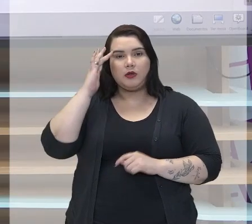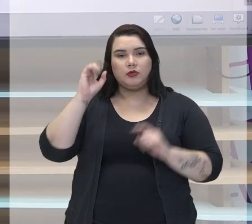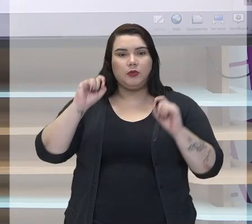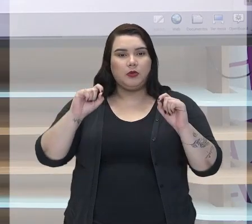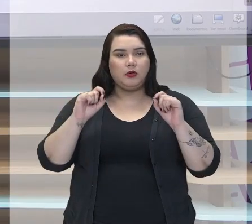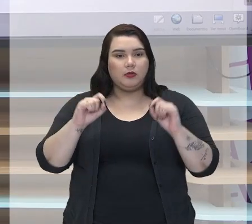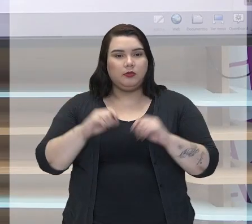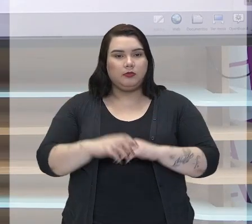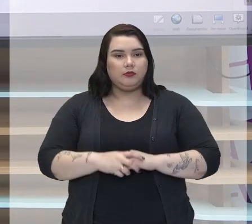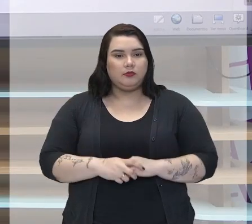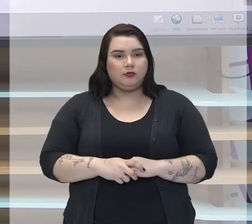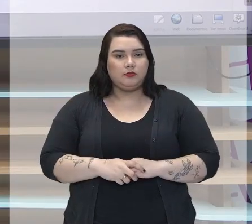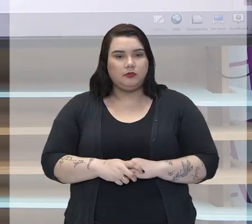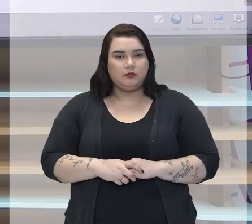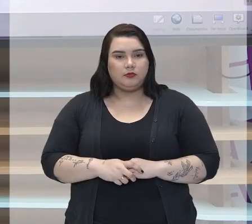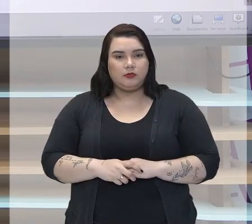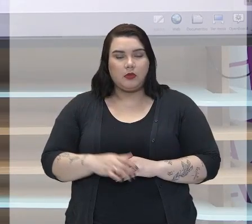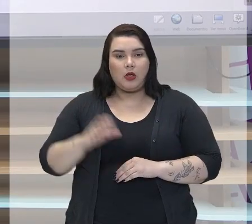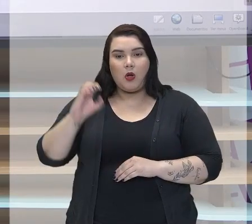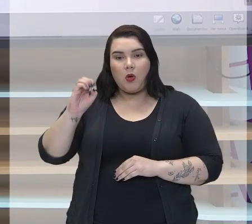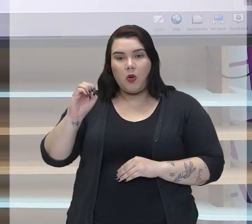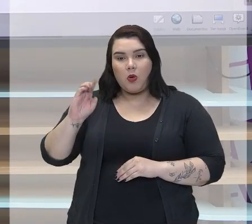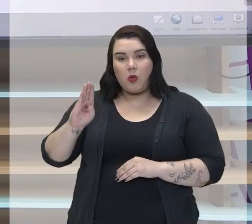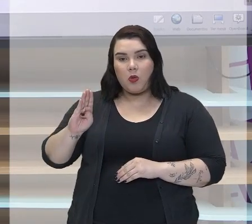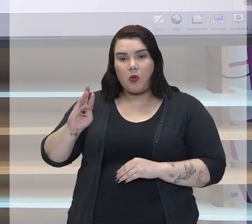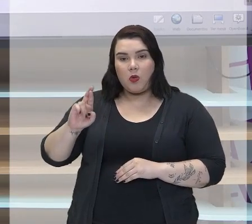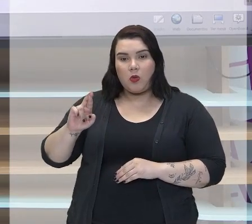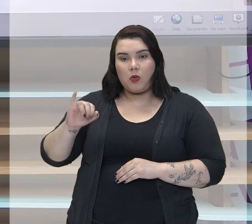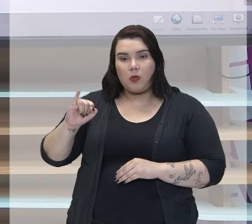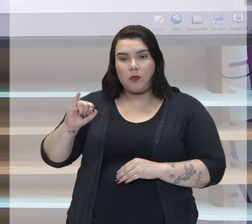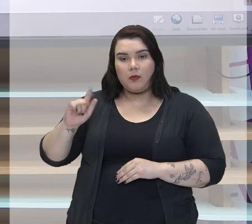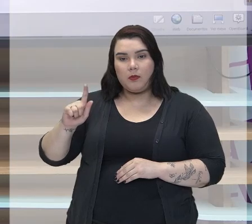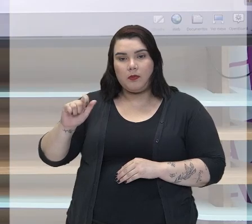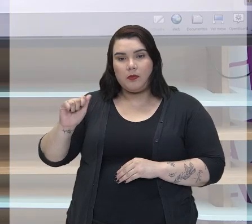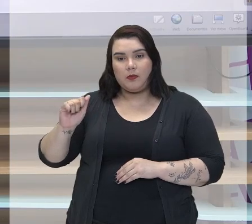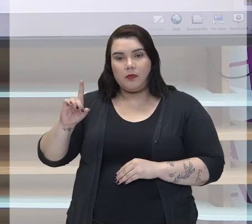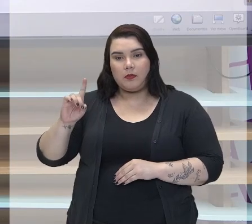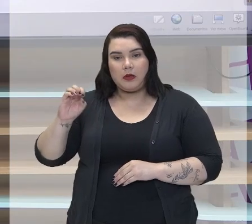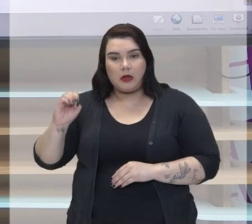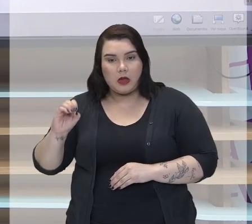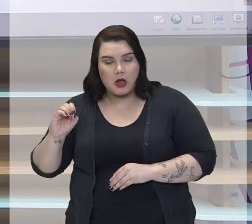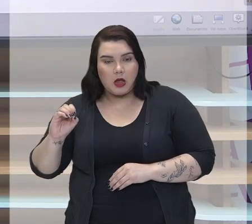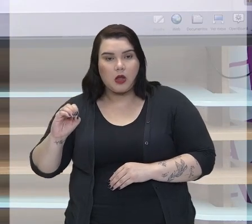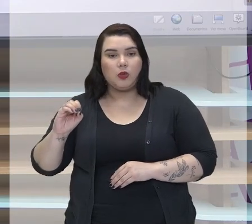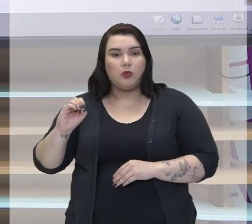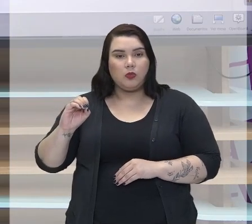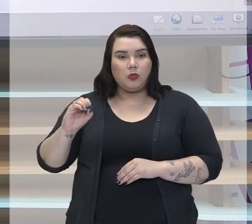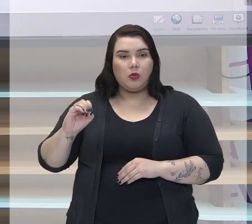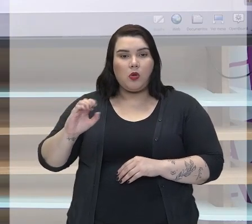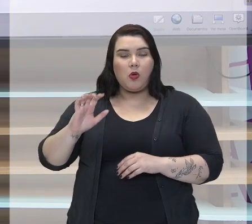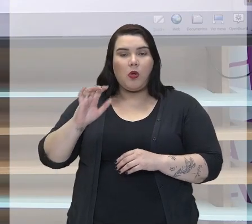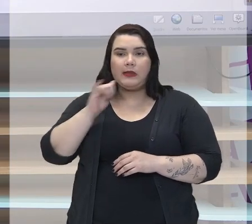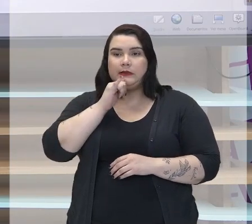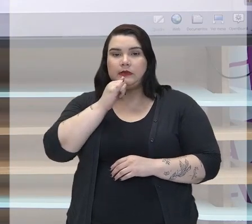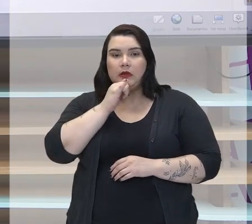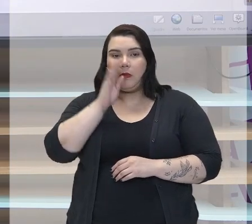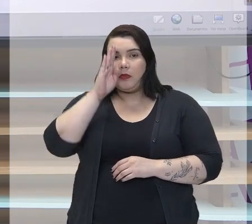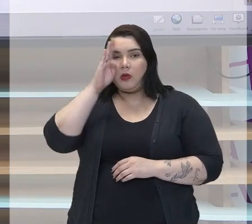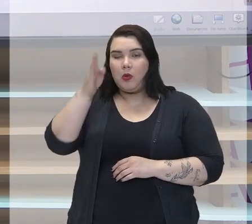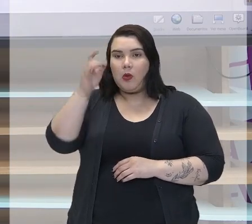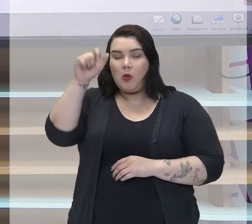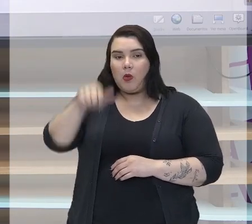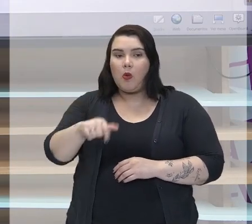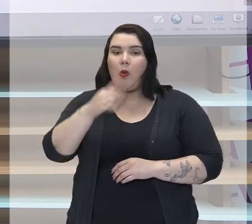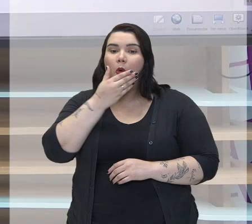eu devo dar, se eu for cumprimentar, um homem. Eu vou dizer